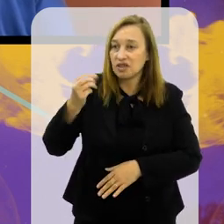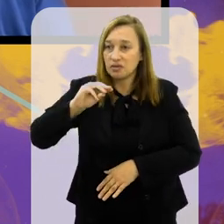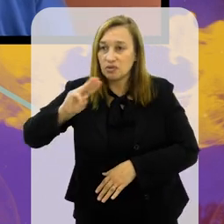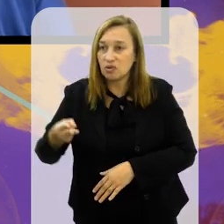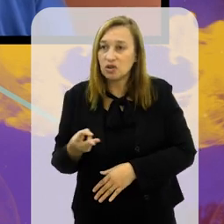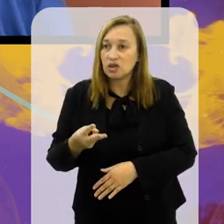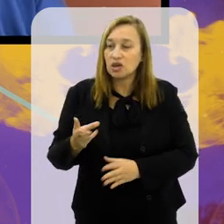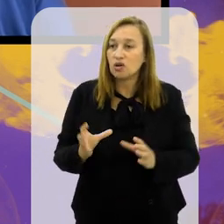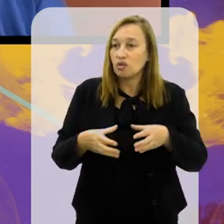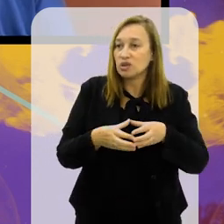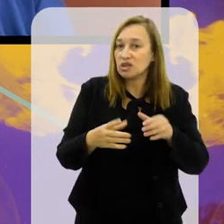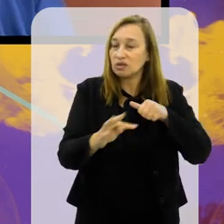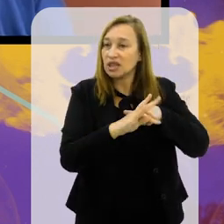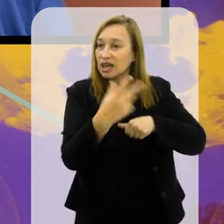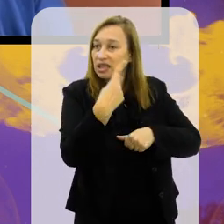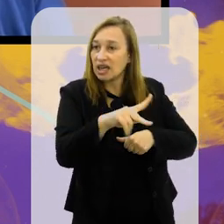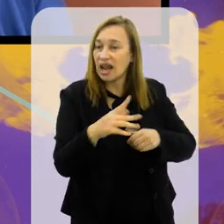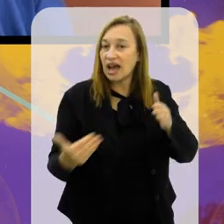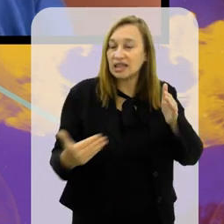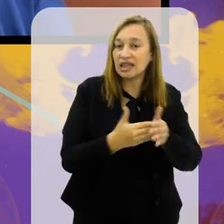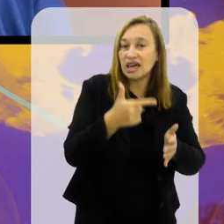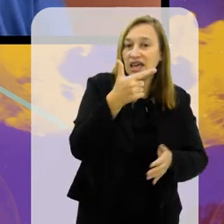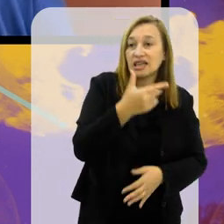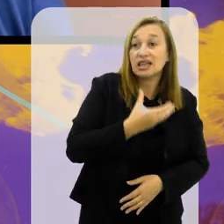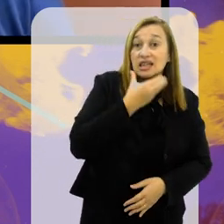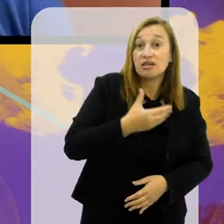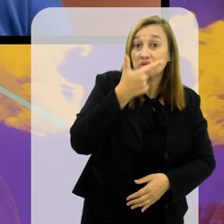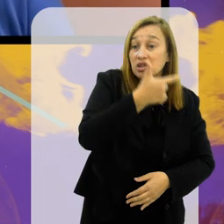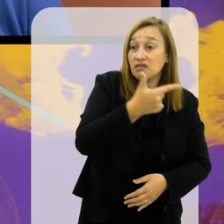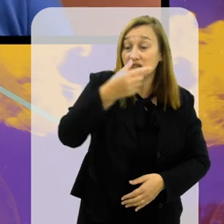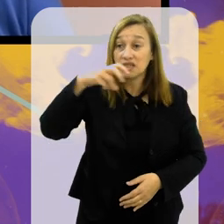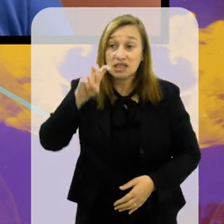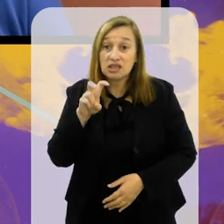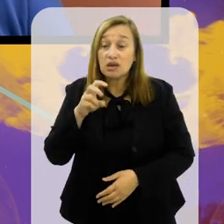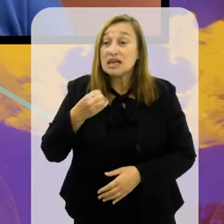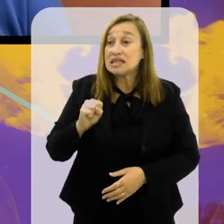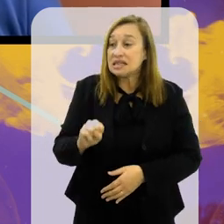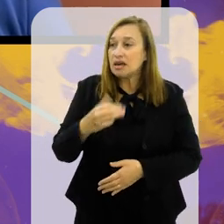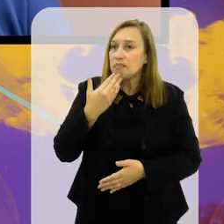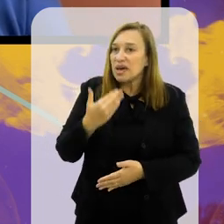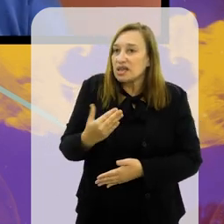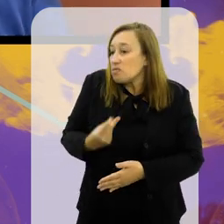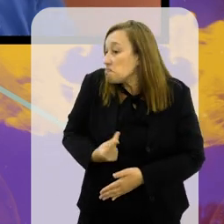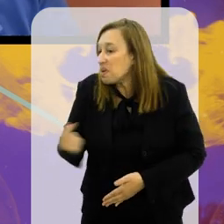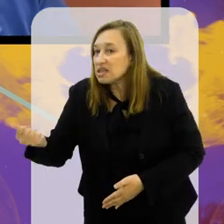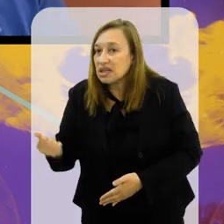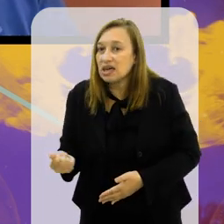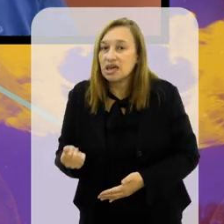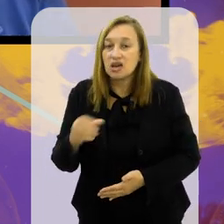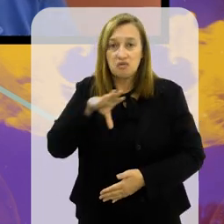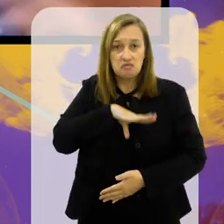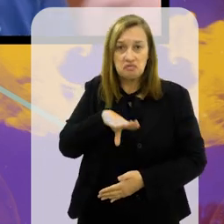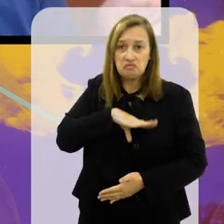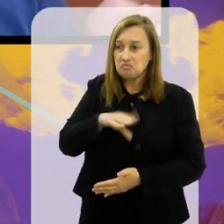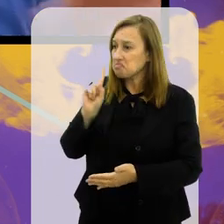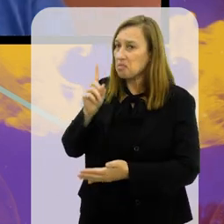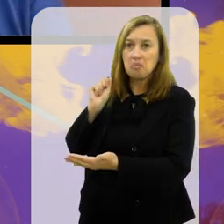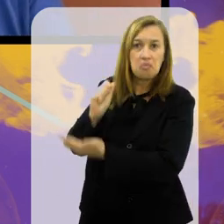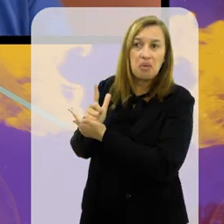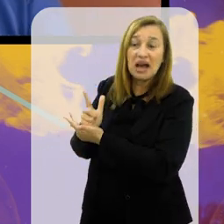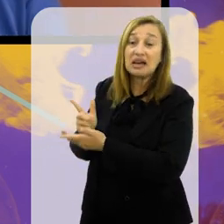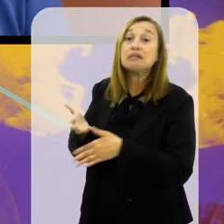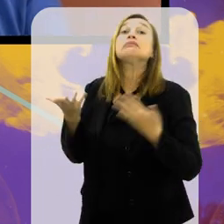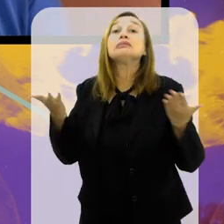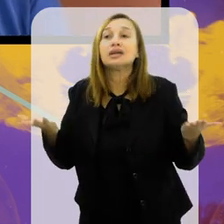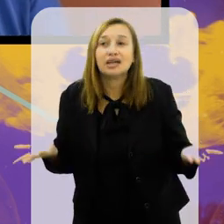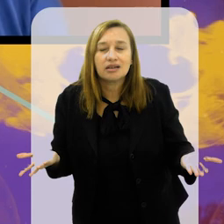acima de 1 milhão de reais da comissão técnica dele até dezembro de 25. Se ele pediu demissão, o Vasco não paga.